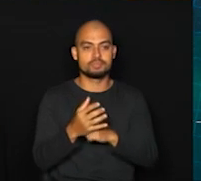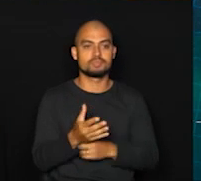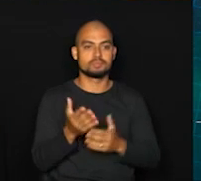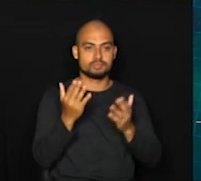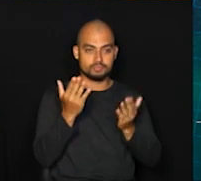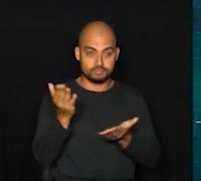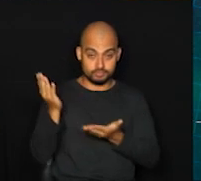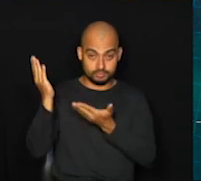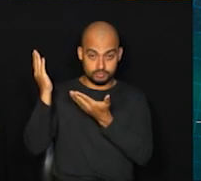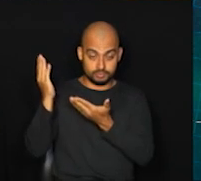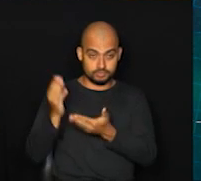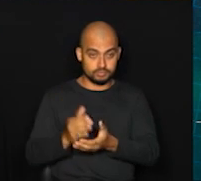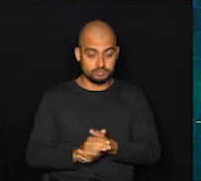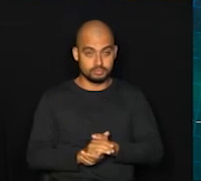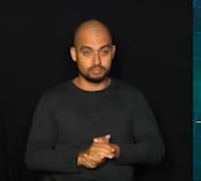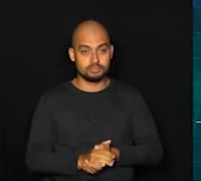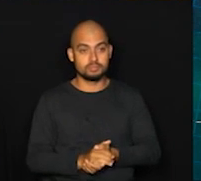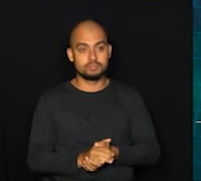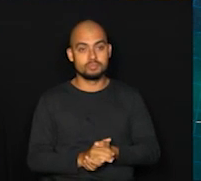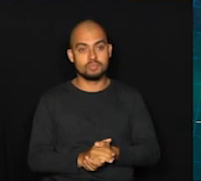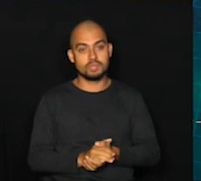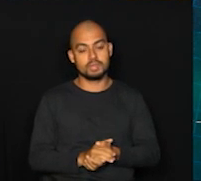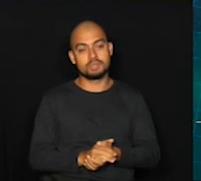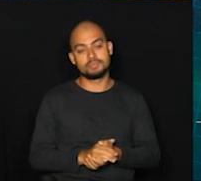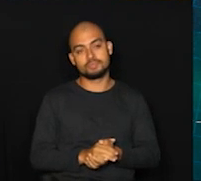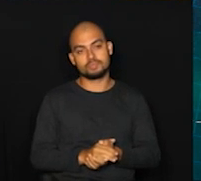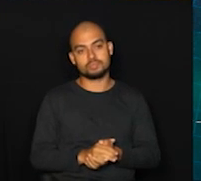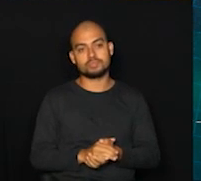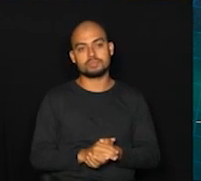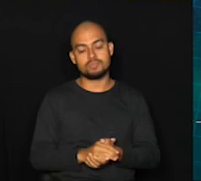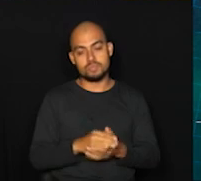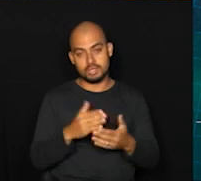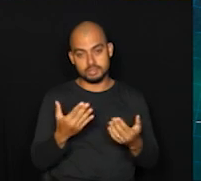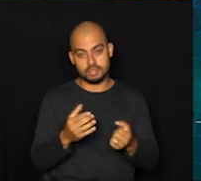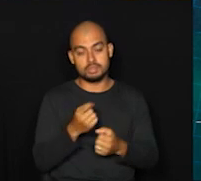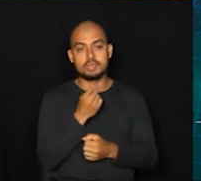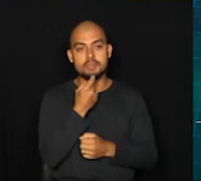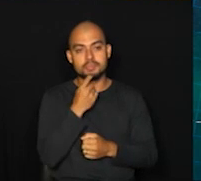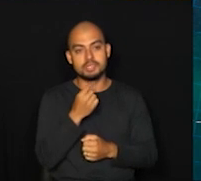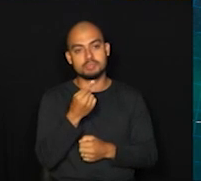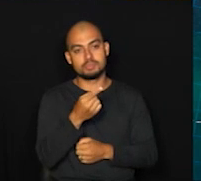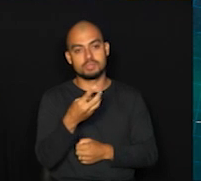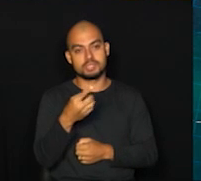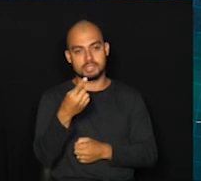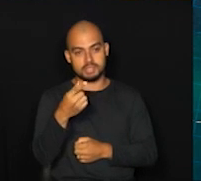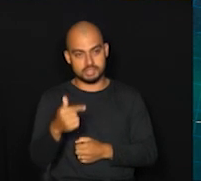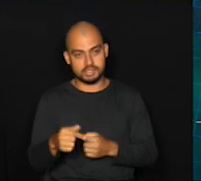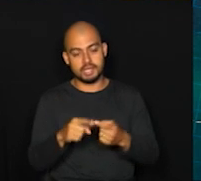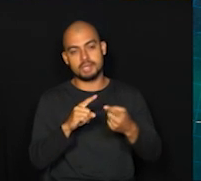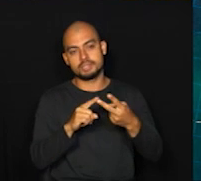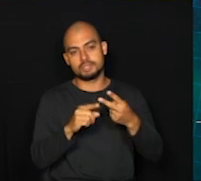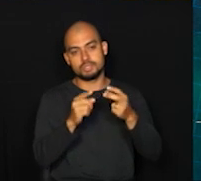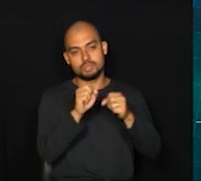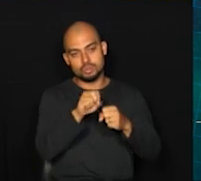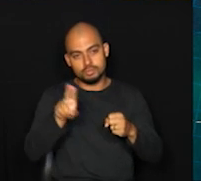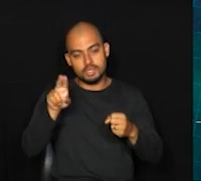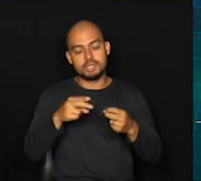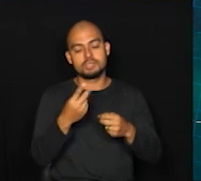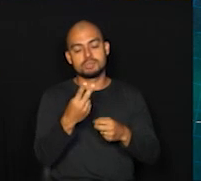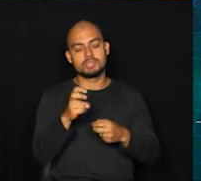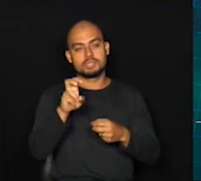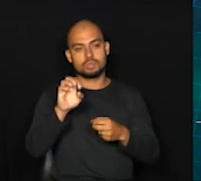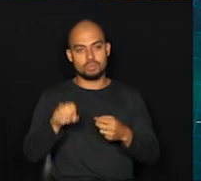1.317. Na sequência, vem Sumaré, com 250 óbitos. Indaiatuba, com 226.